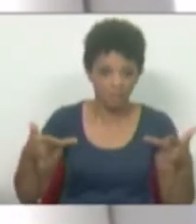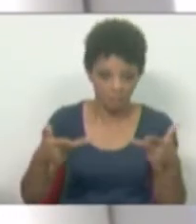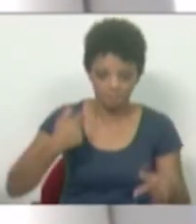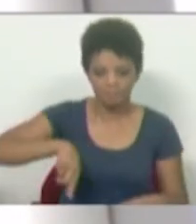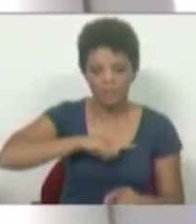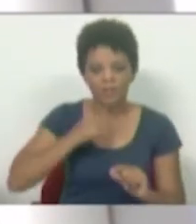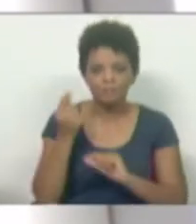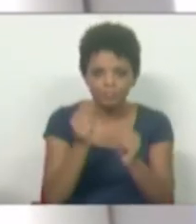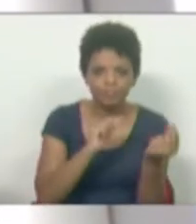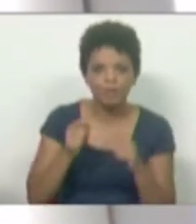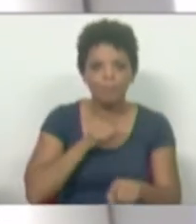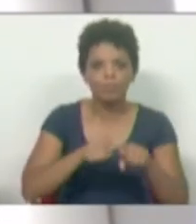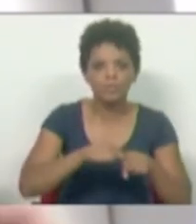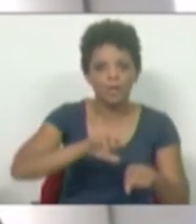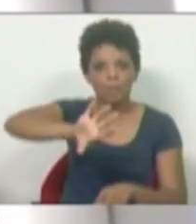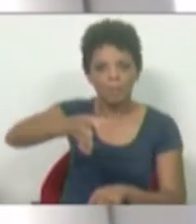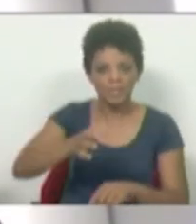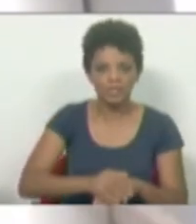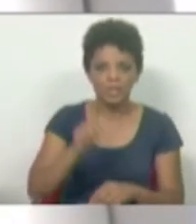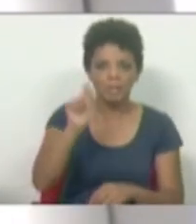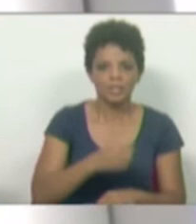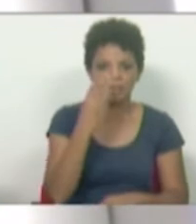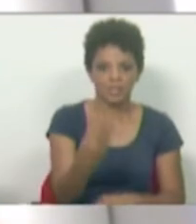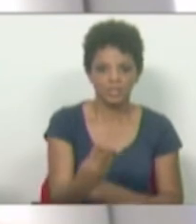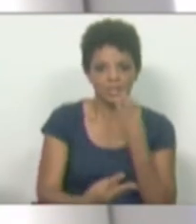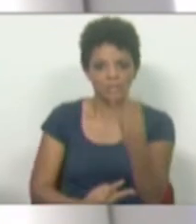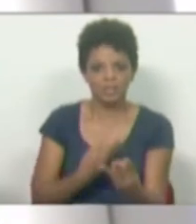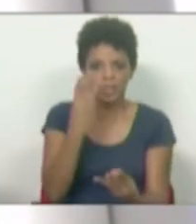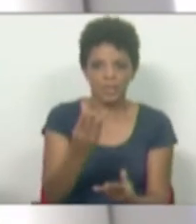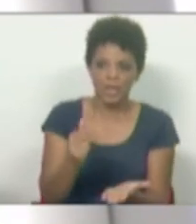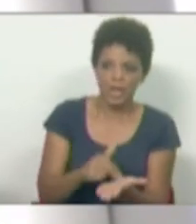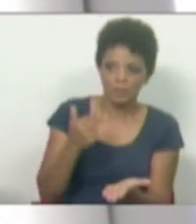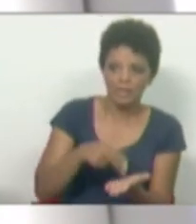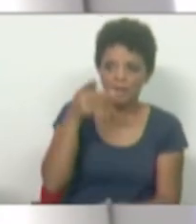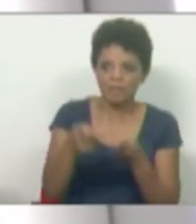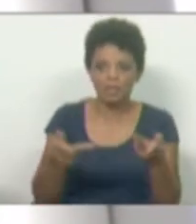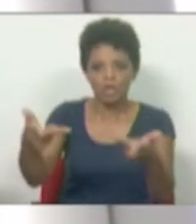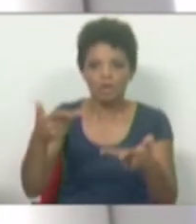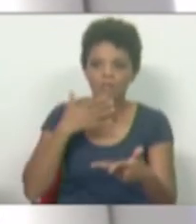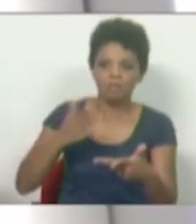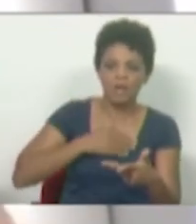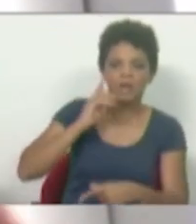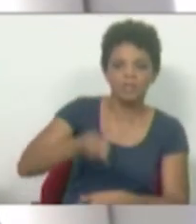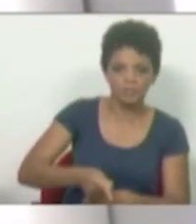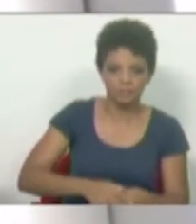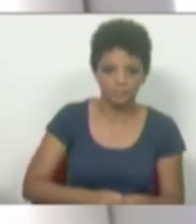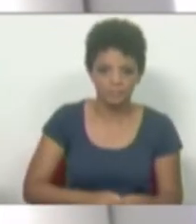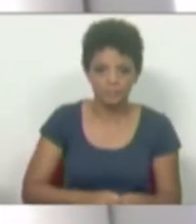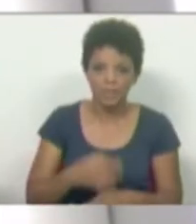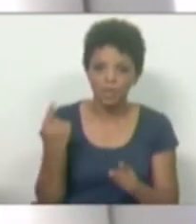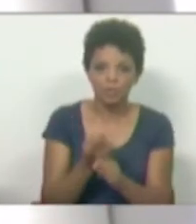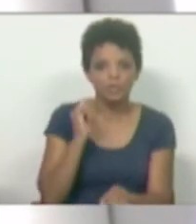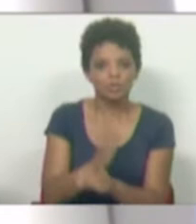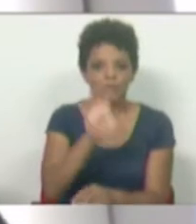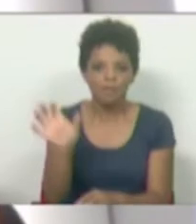que nós discutíamos a política do país trimestre a trimestre, à espera de cada avaliação da Troika. É possível fazer as coisas de outra